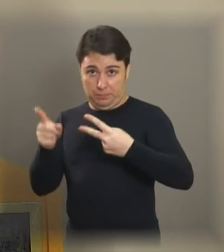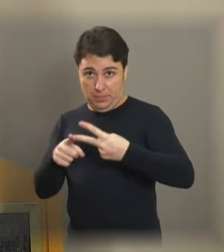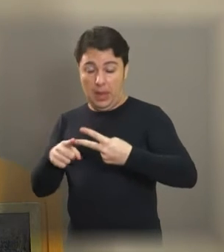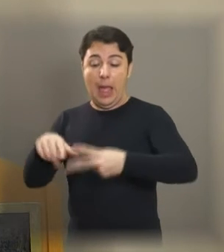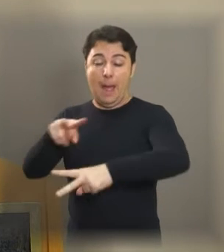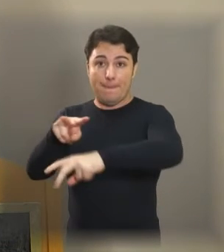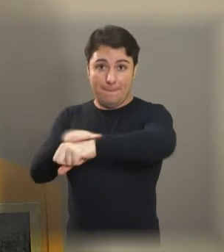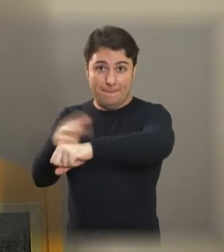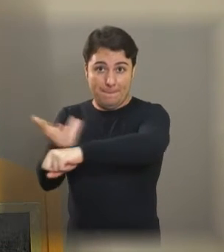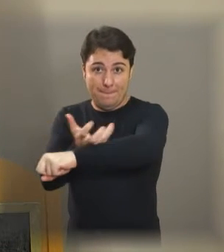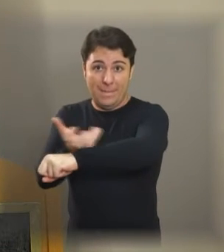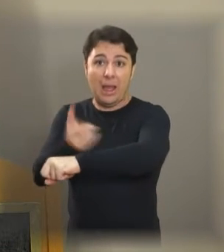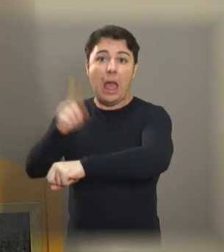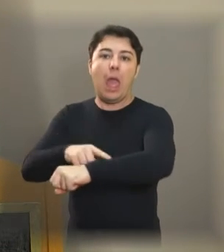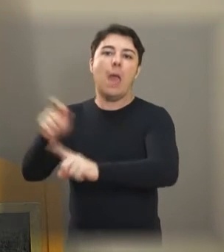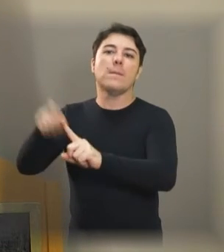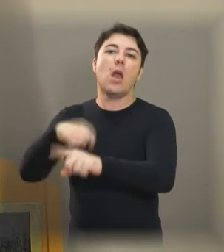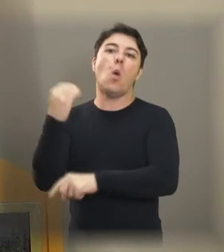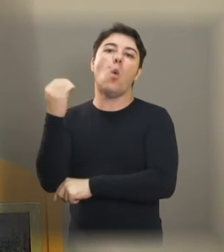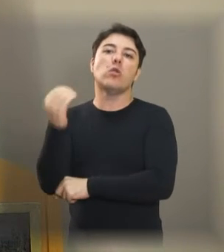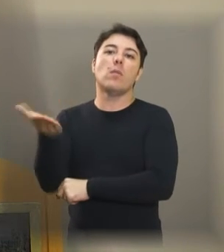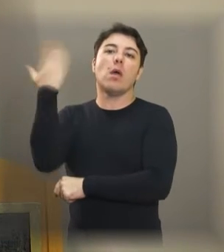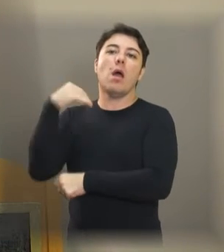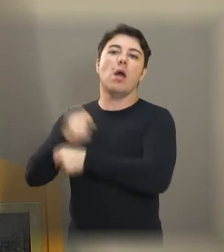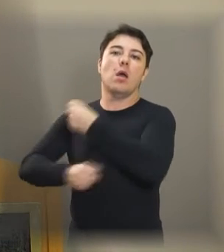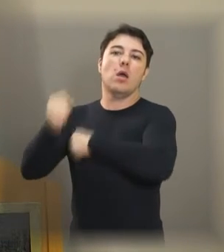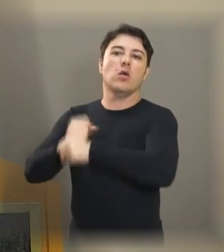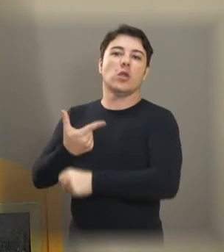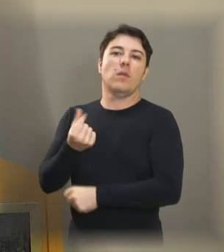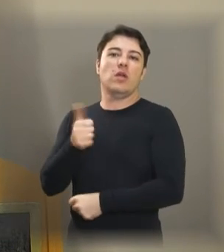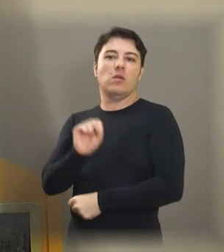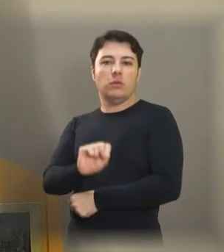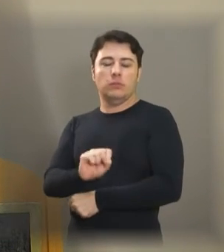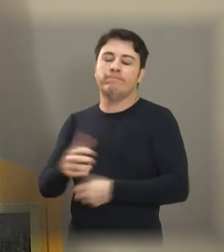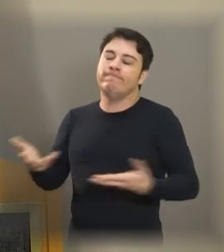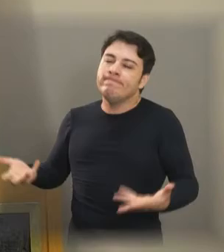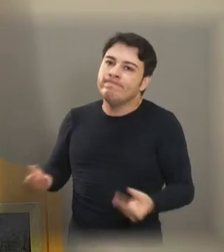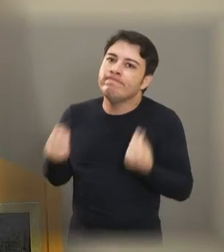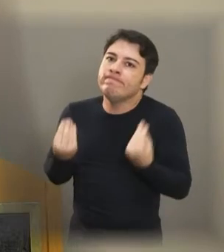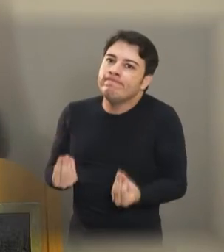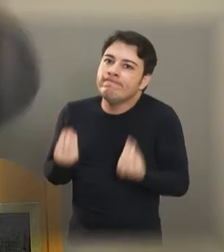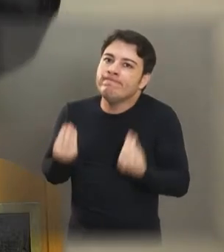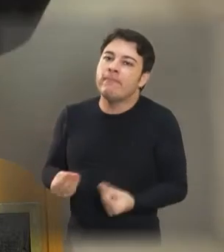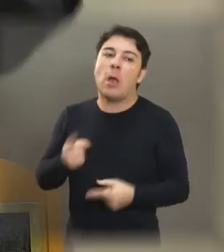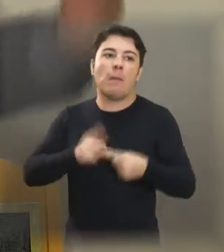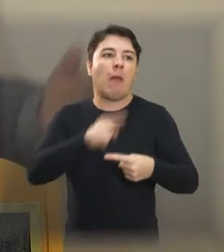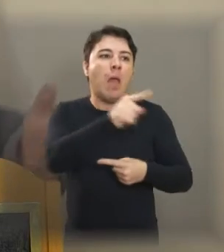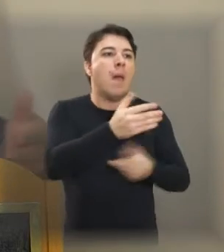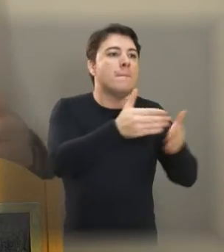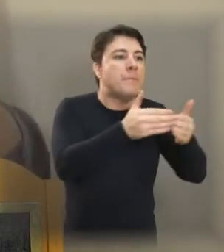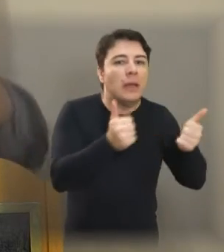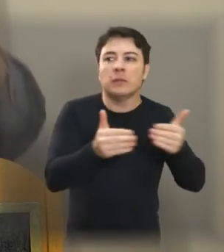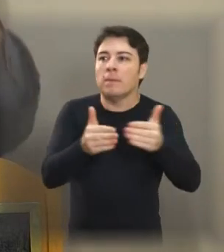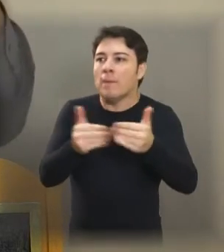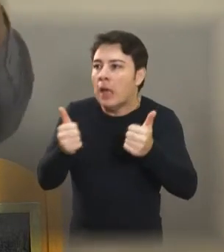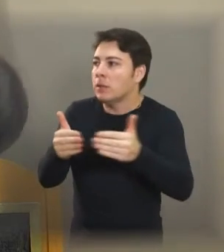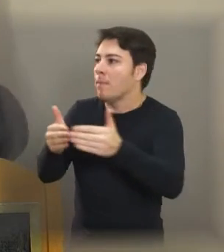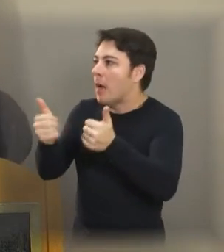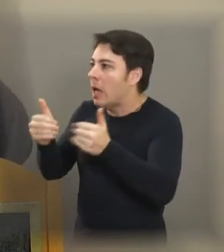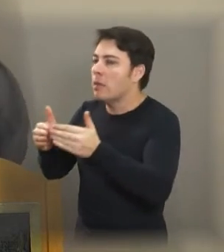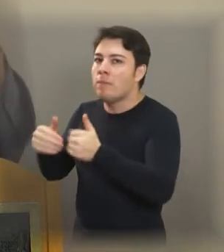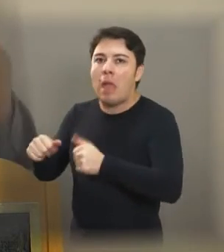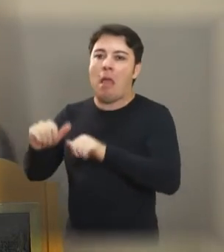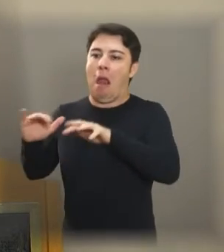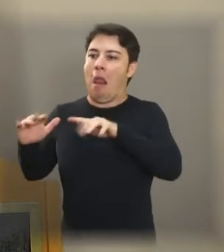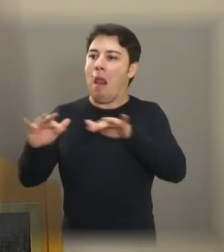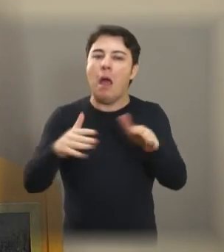é de outubro de 2018. Então, é duro. Aí fica um pede, outro pede, outro pede, aí começa